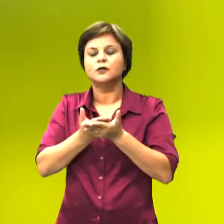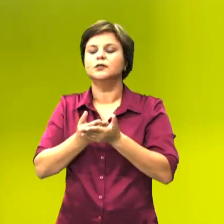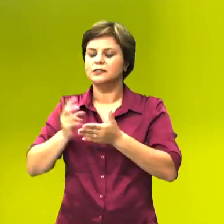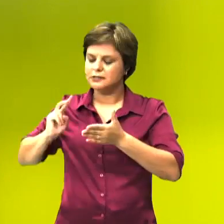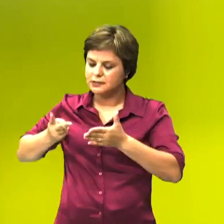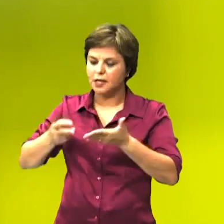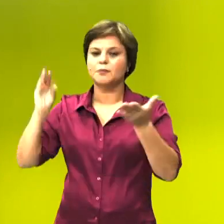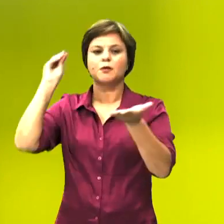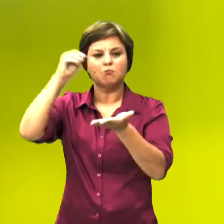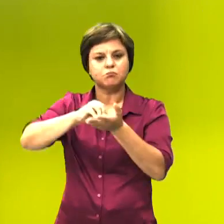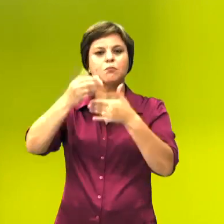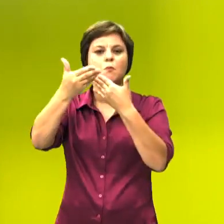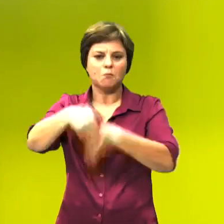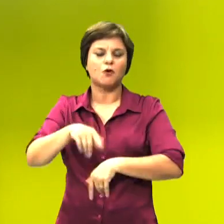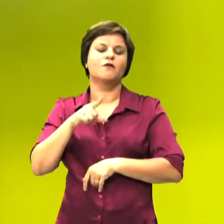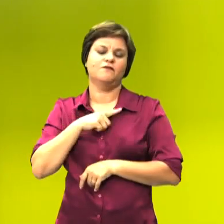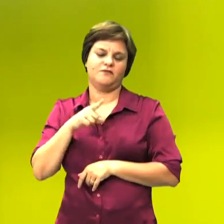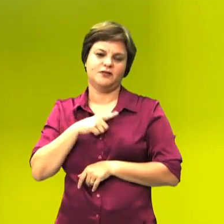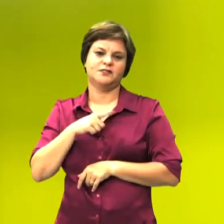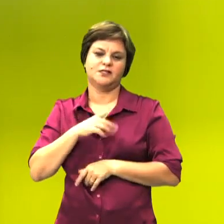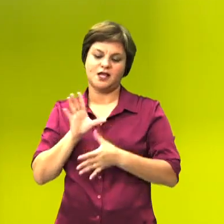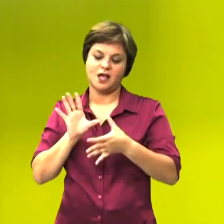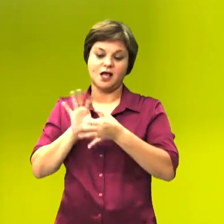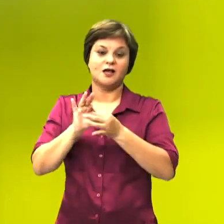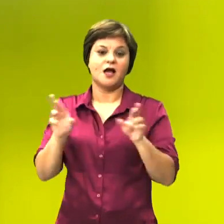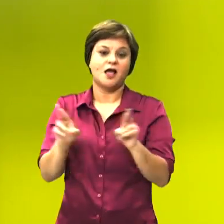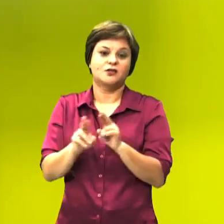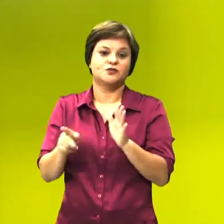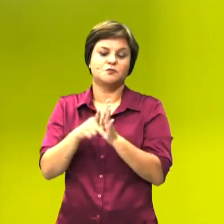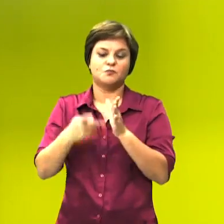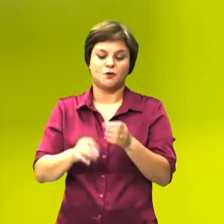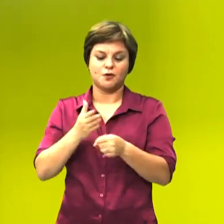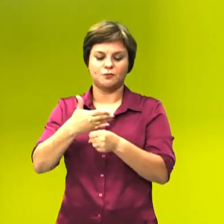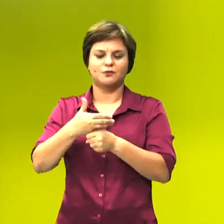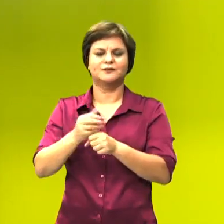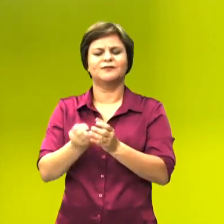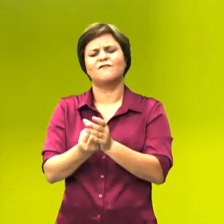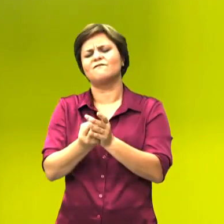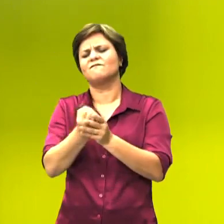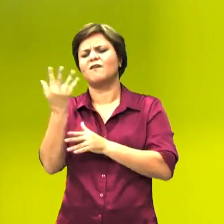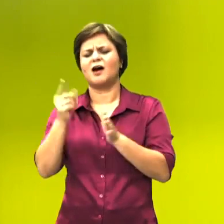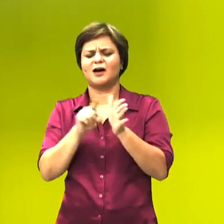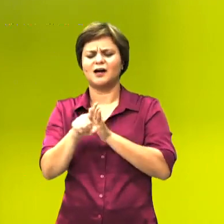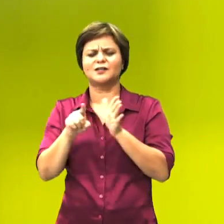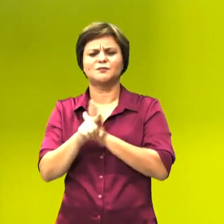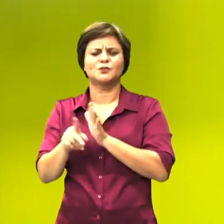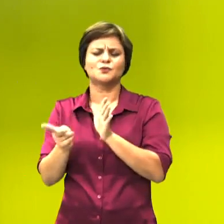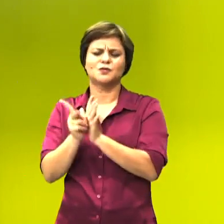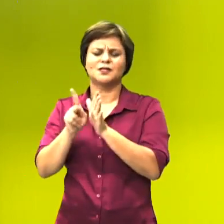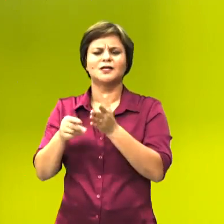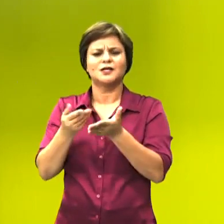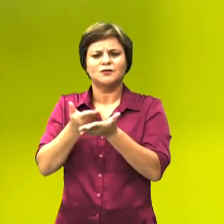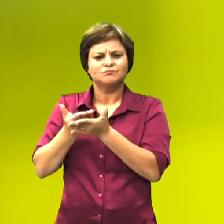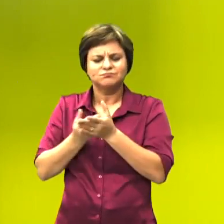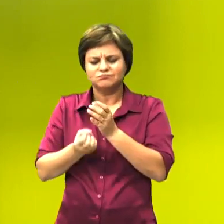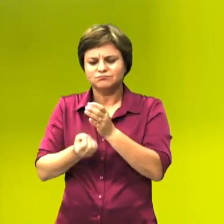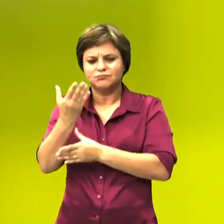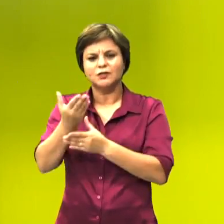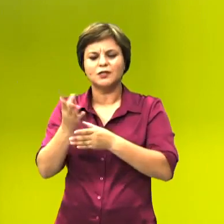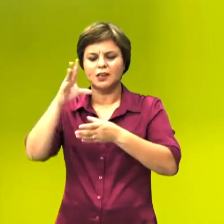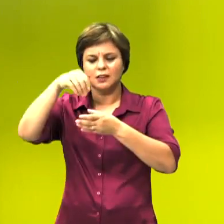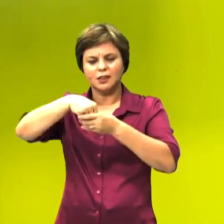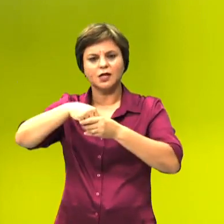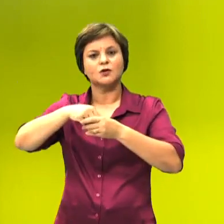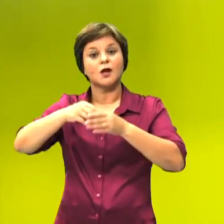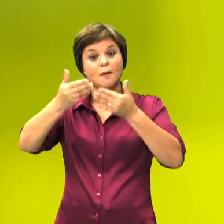exames relacionados à biologia. Então tem várias questões de ecologia dentro da prova de